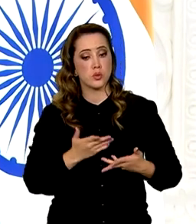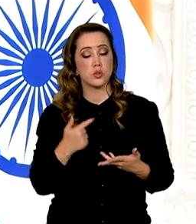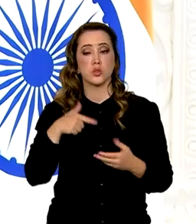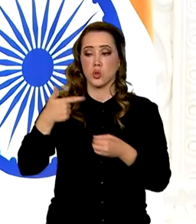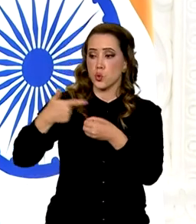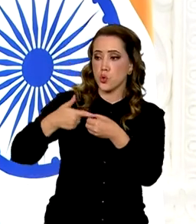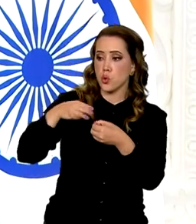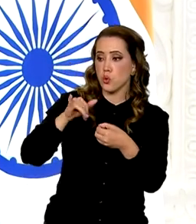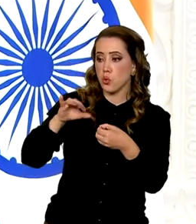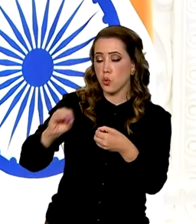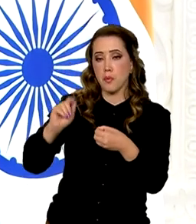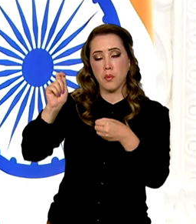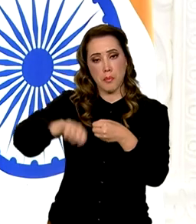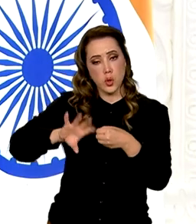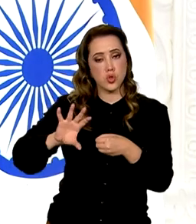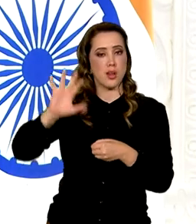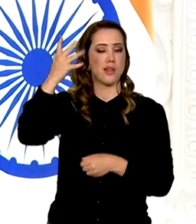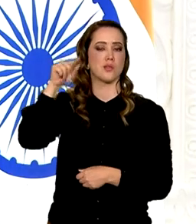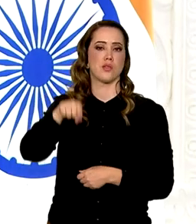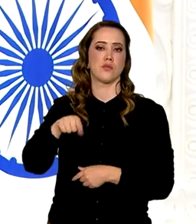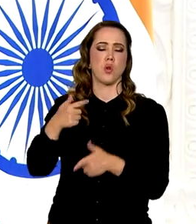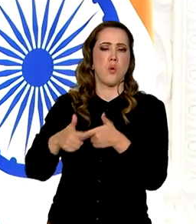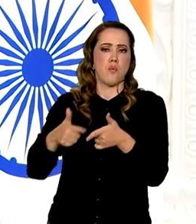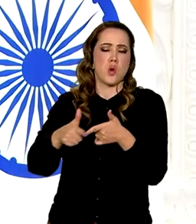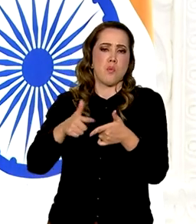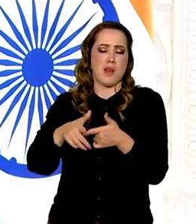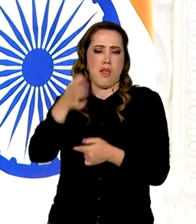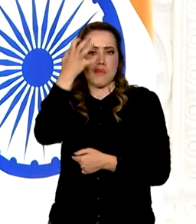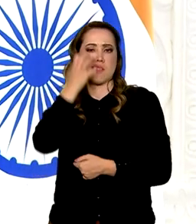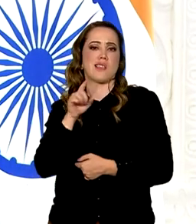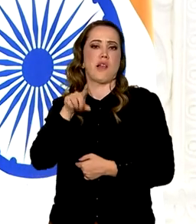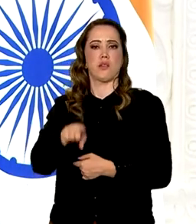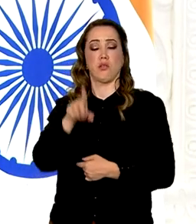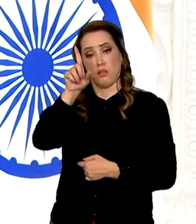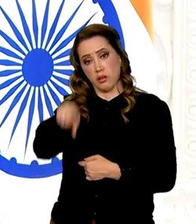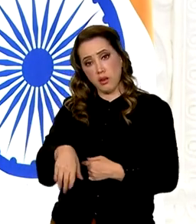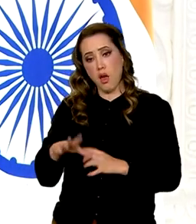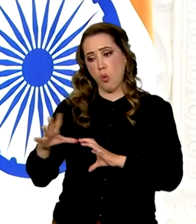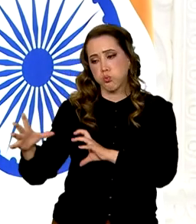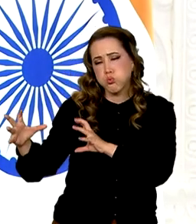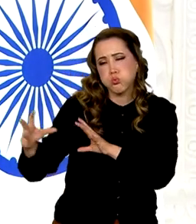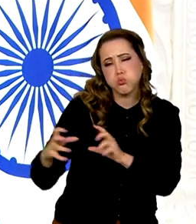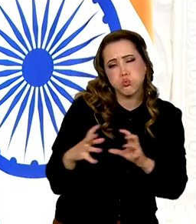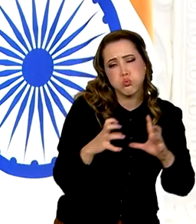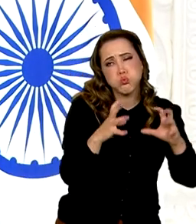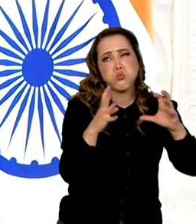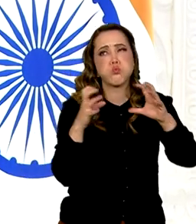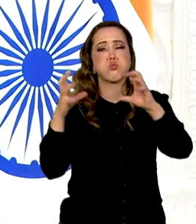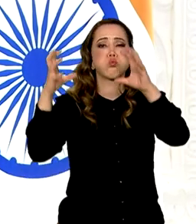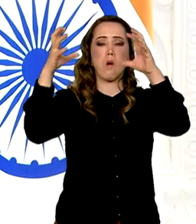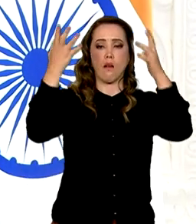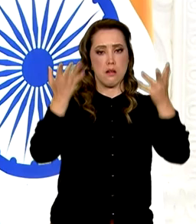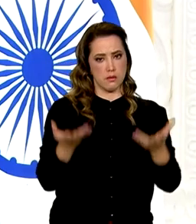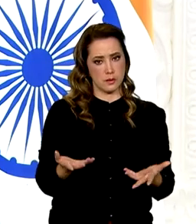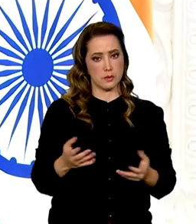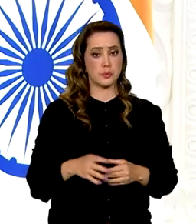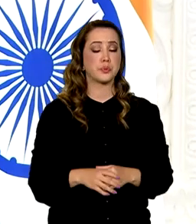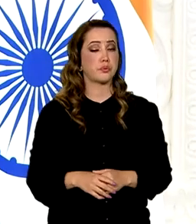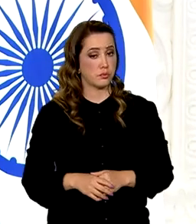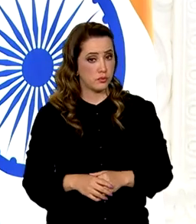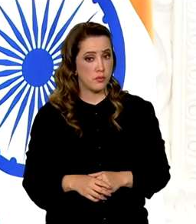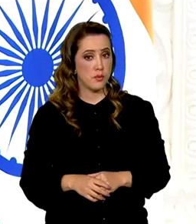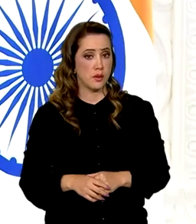biocombustíveis podem resolver o grande problema que é a emissão de gás, sabe, de efeito